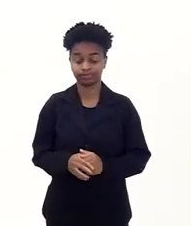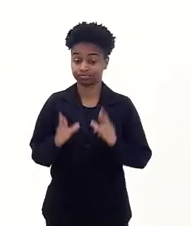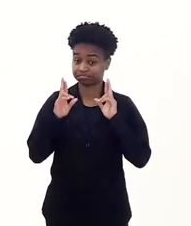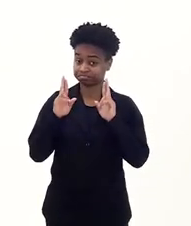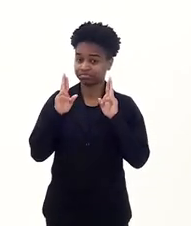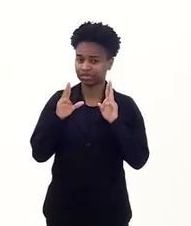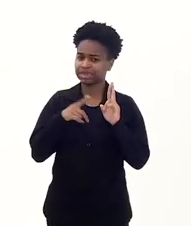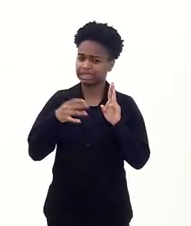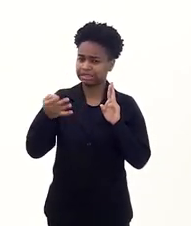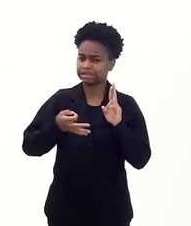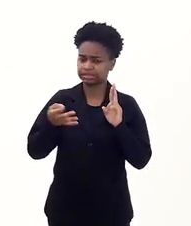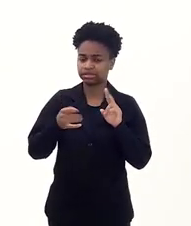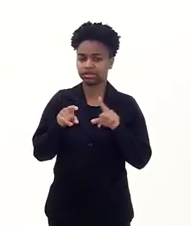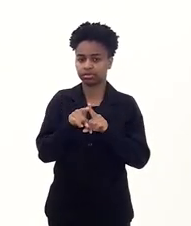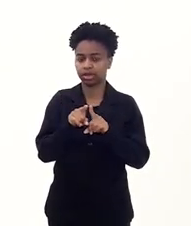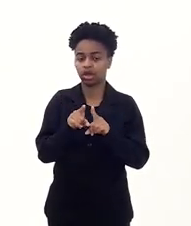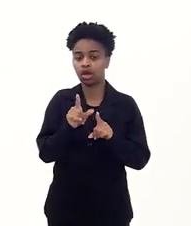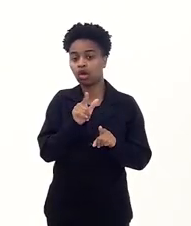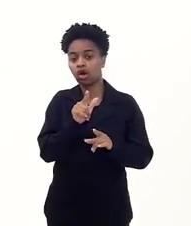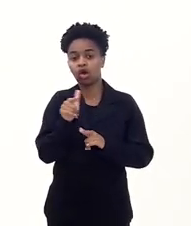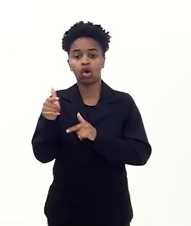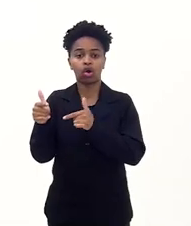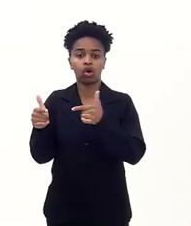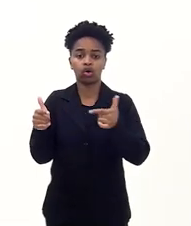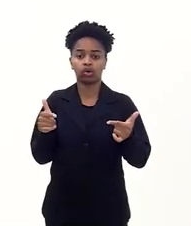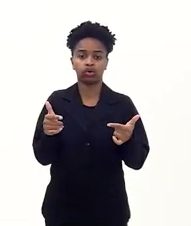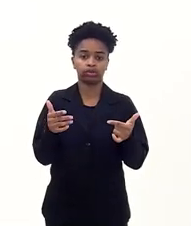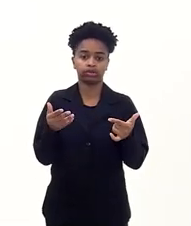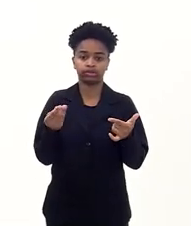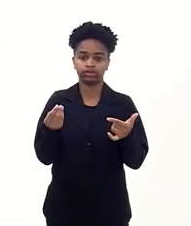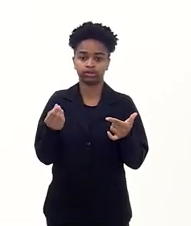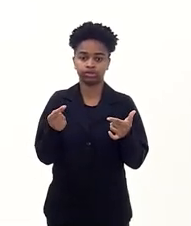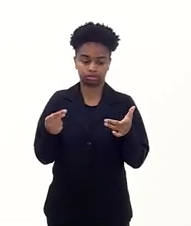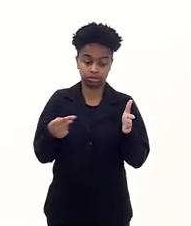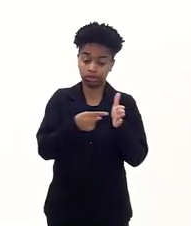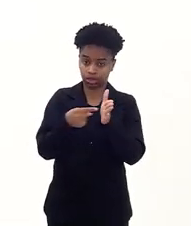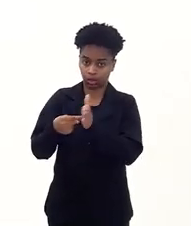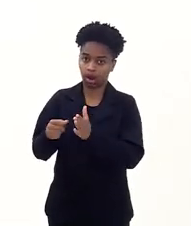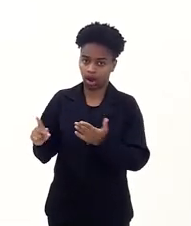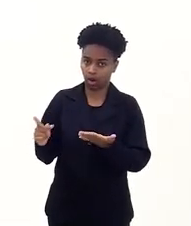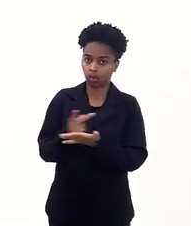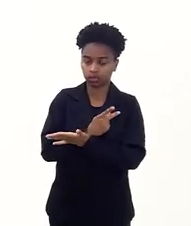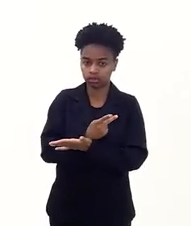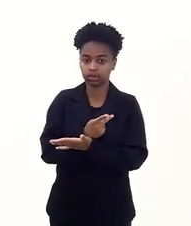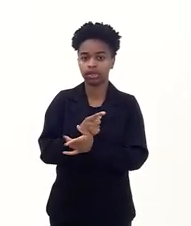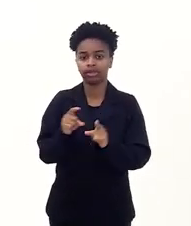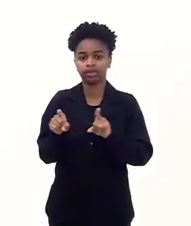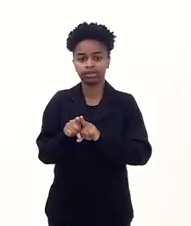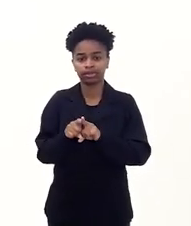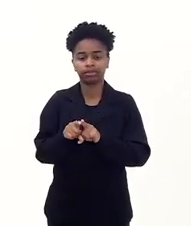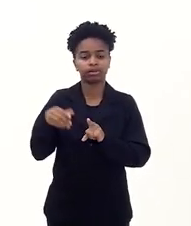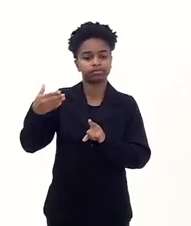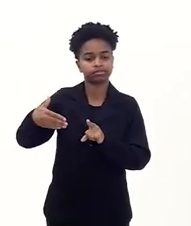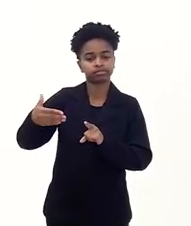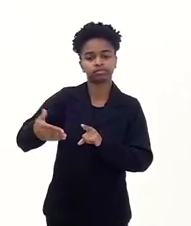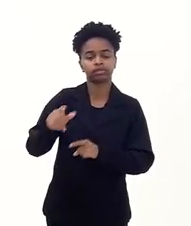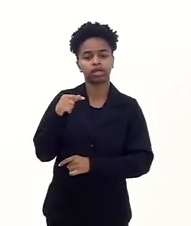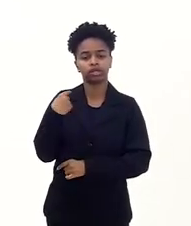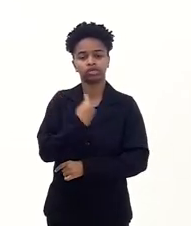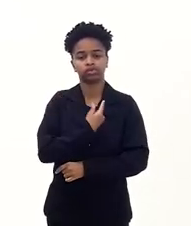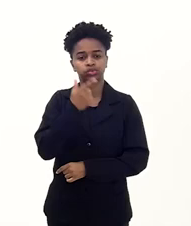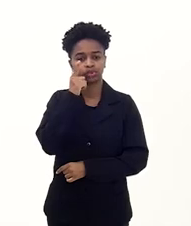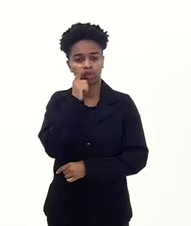espero, com certeza, que mais casos sejam denunciados e cada vez mais a gente